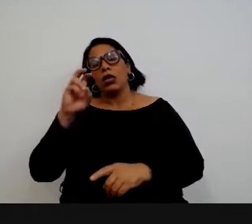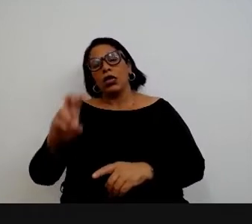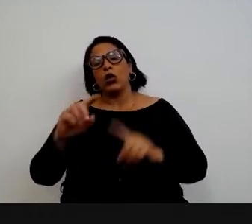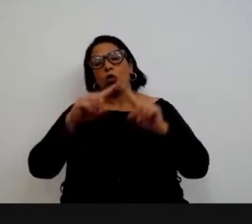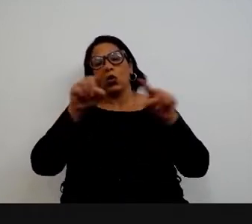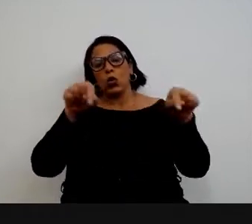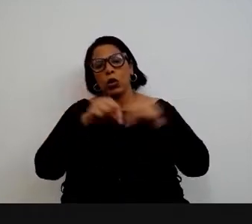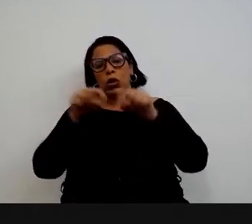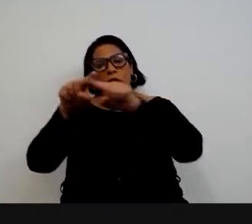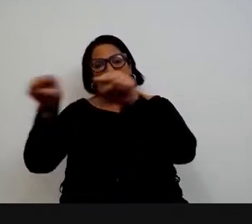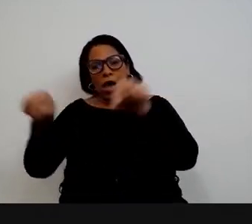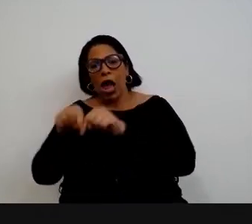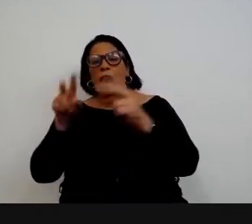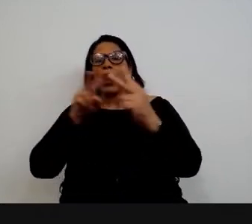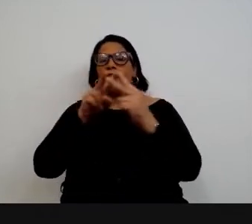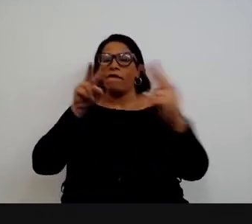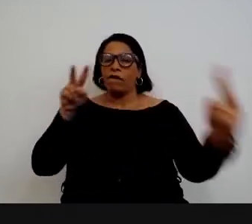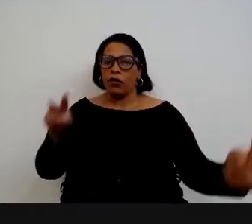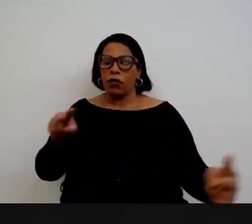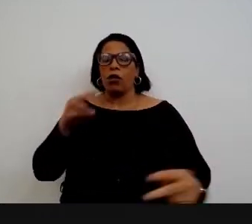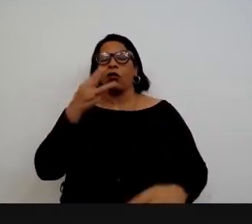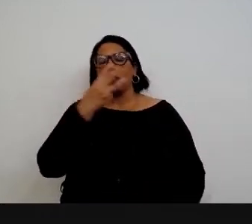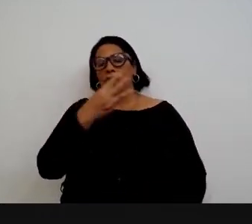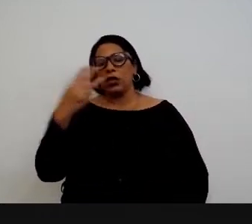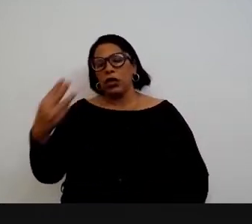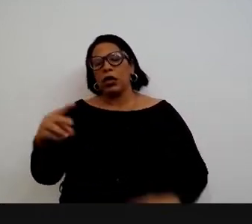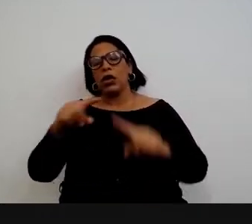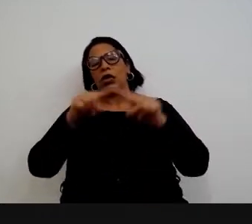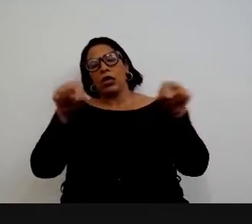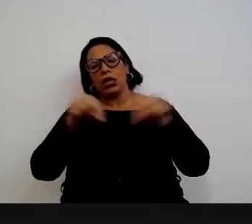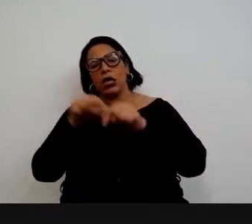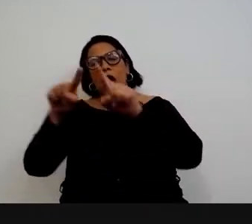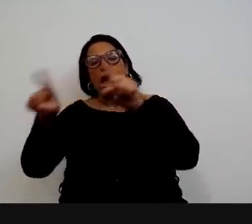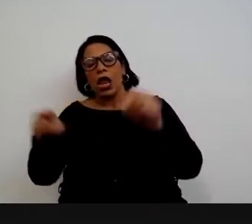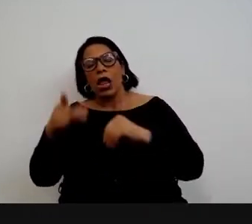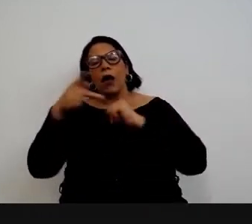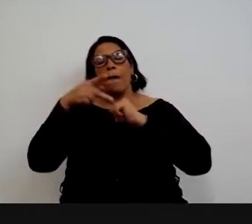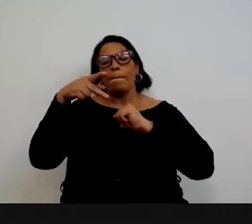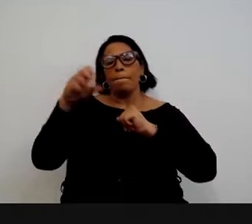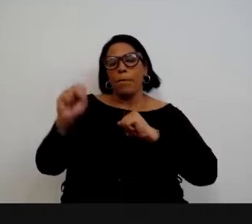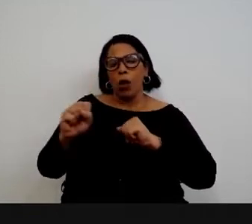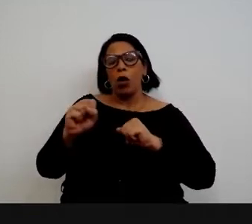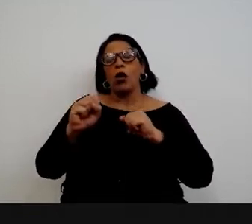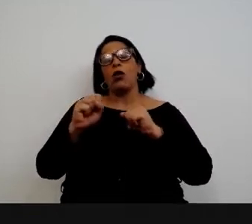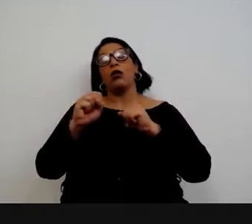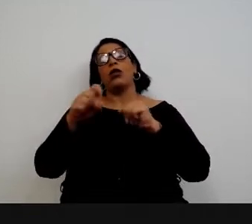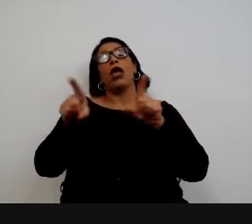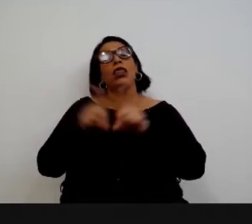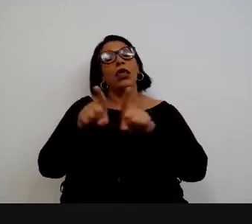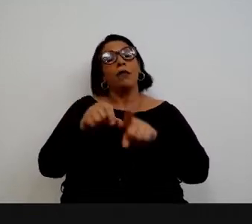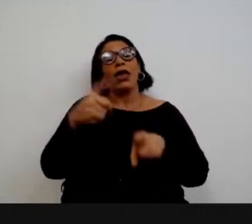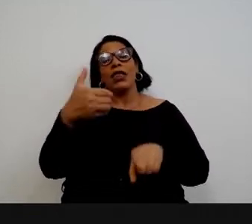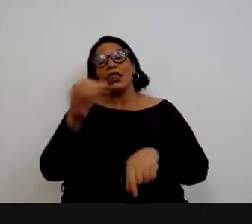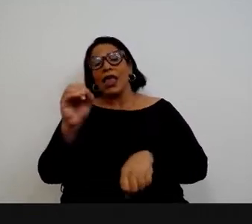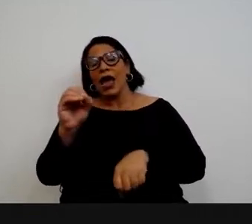turmas de curso à distância, 33 turmas de curso de especialização, 10 turmas de mestrado já